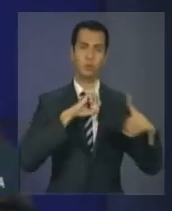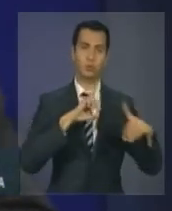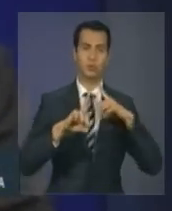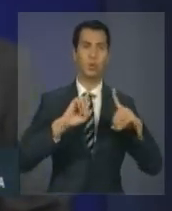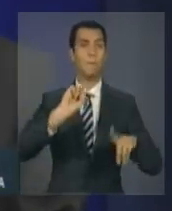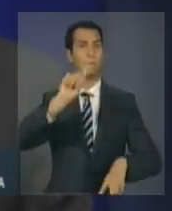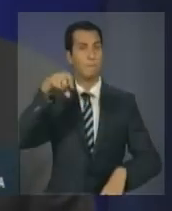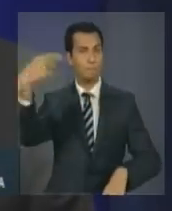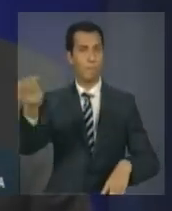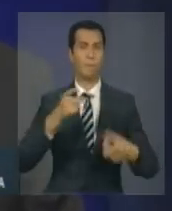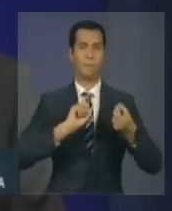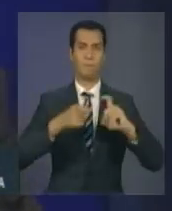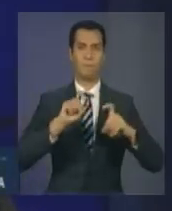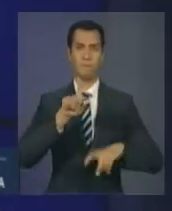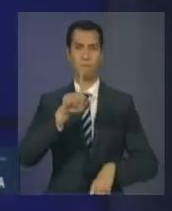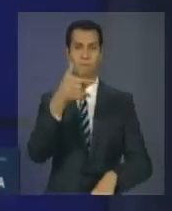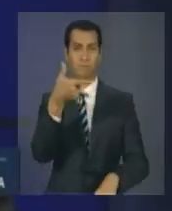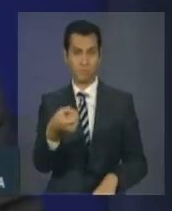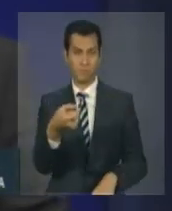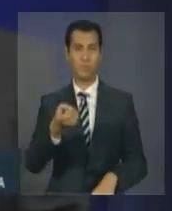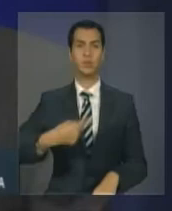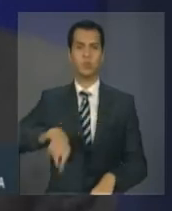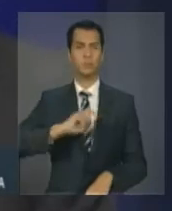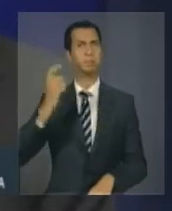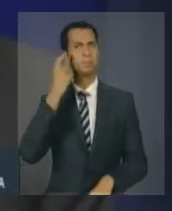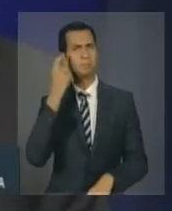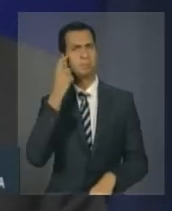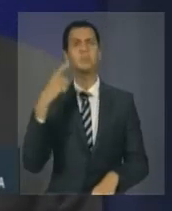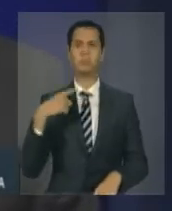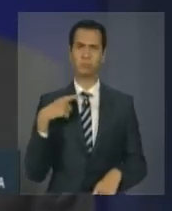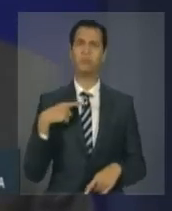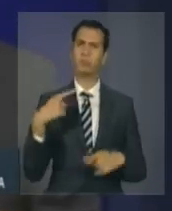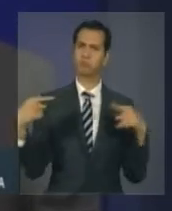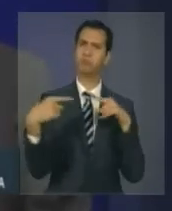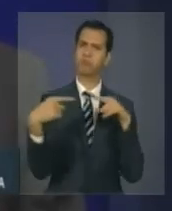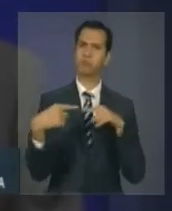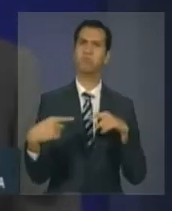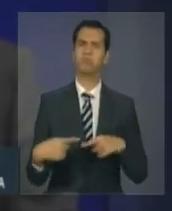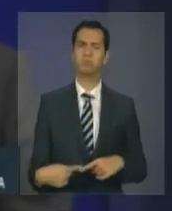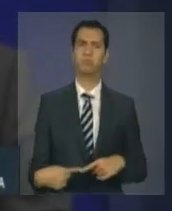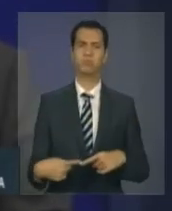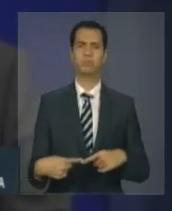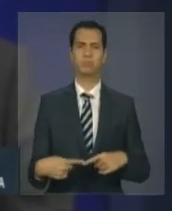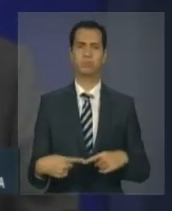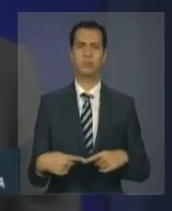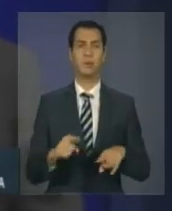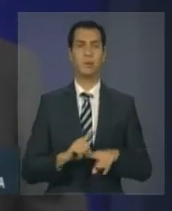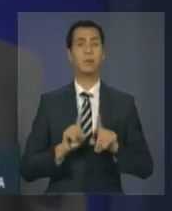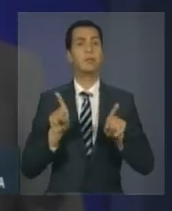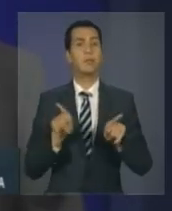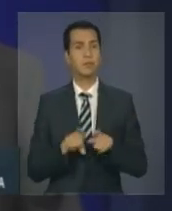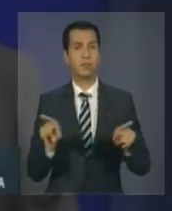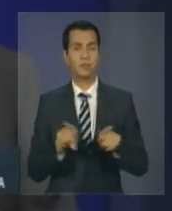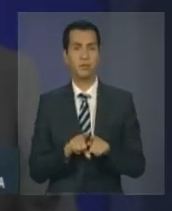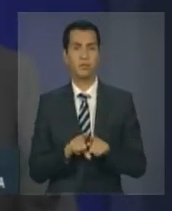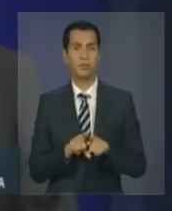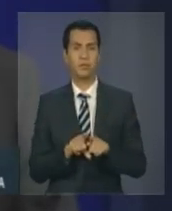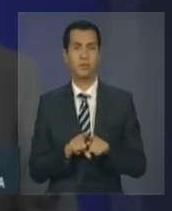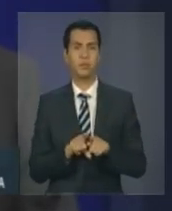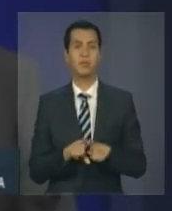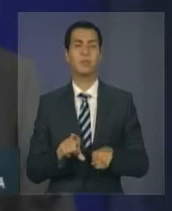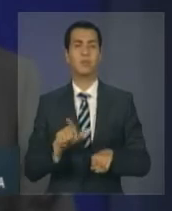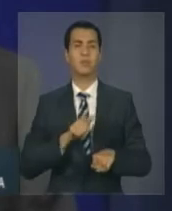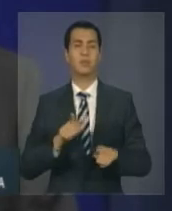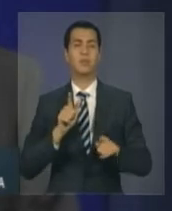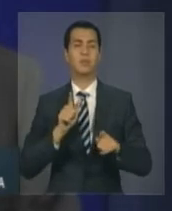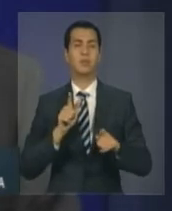temos, penso, posições muito semelhantes, mas também os grandes encontros